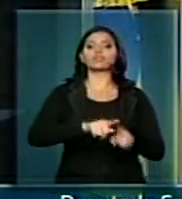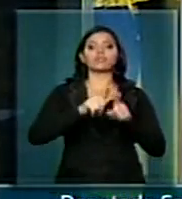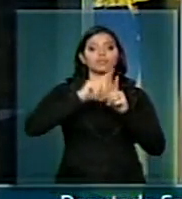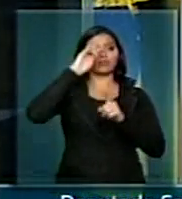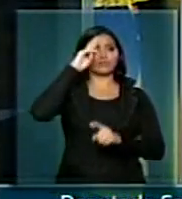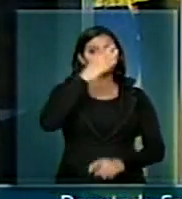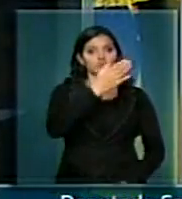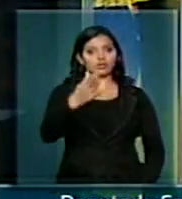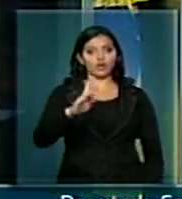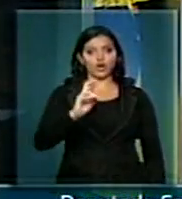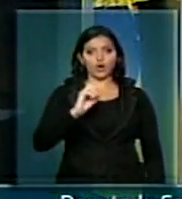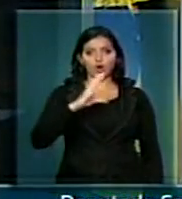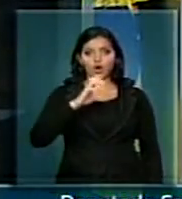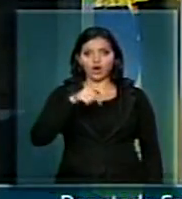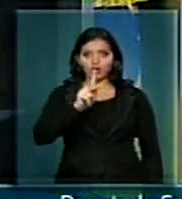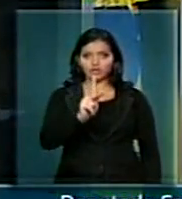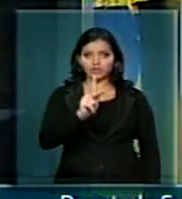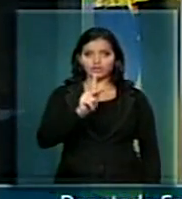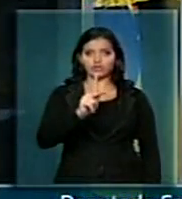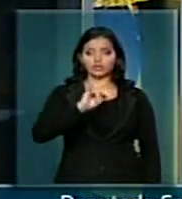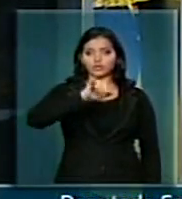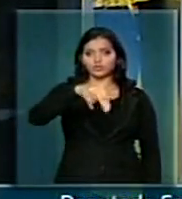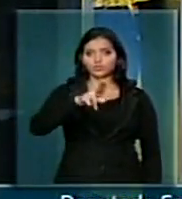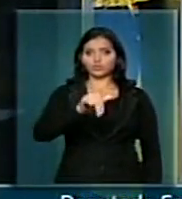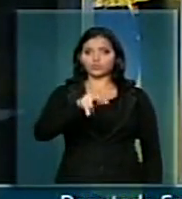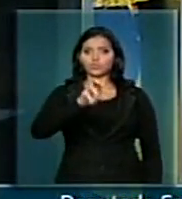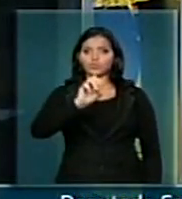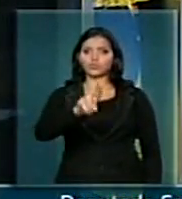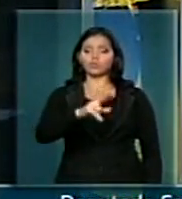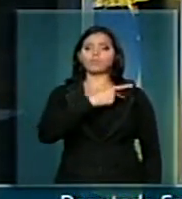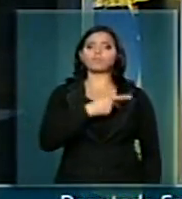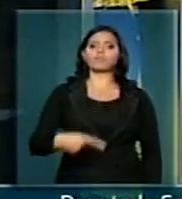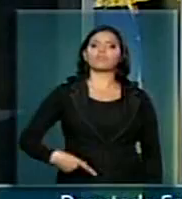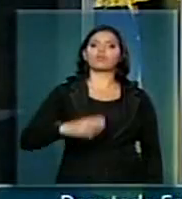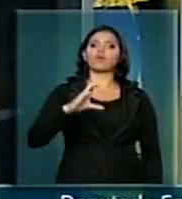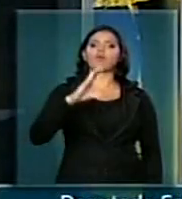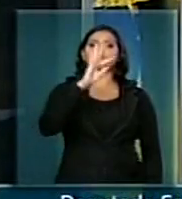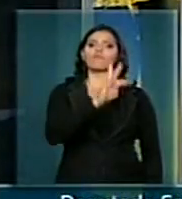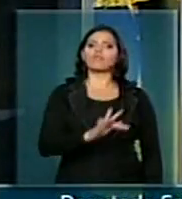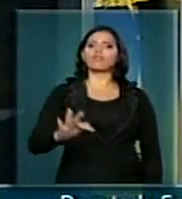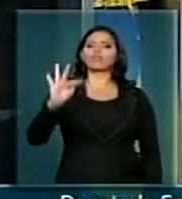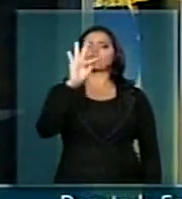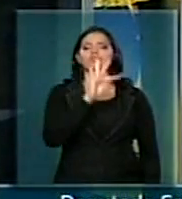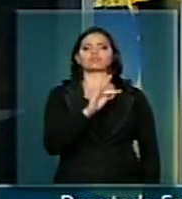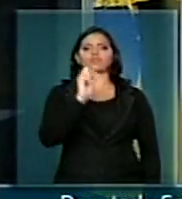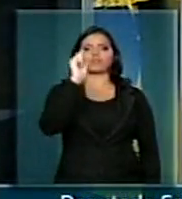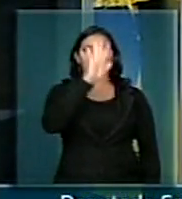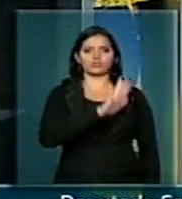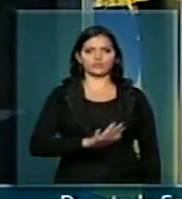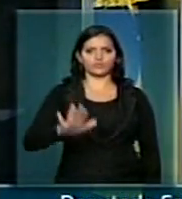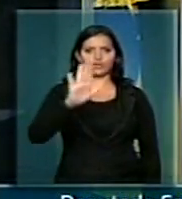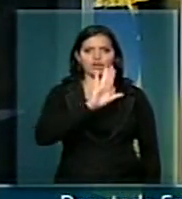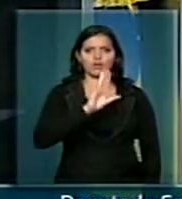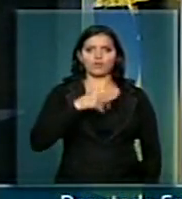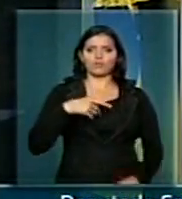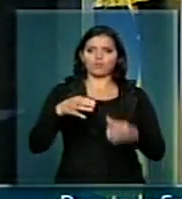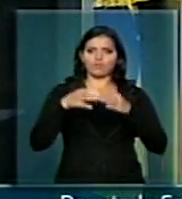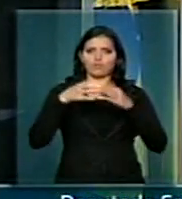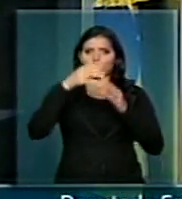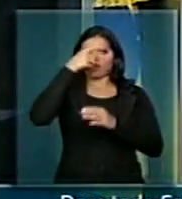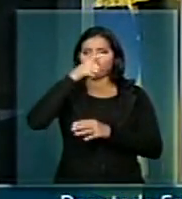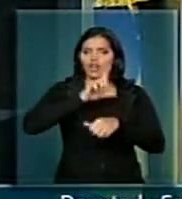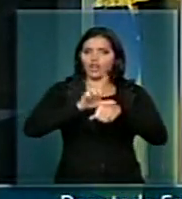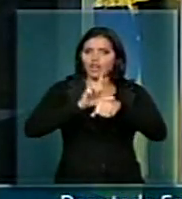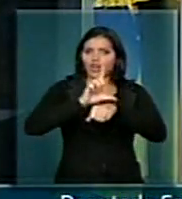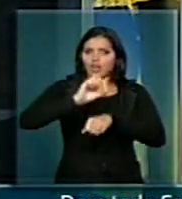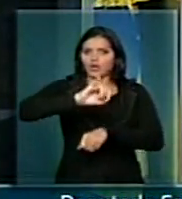Roque Pelizaro Júnior, presidente da Confederação Nacional de Dirigentes Logistas